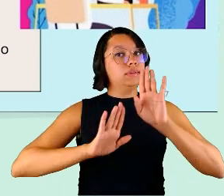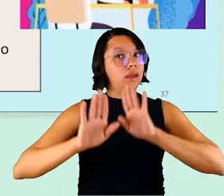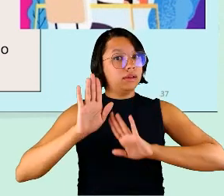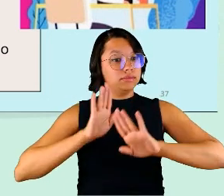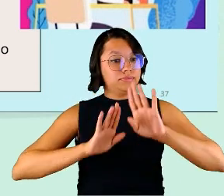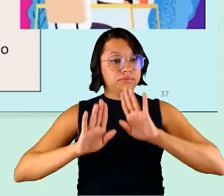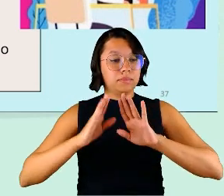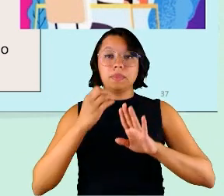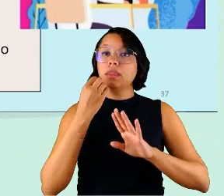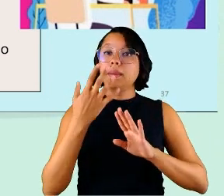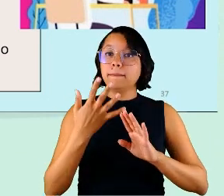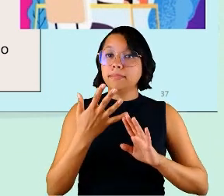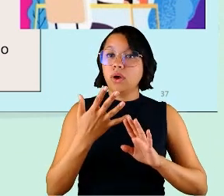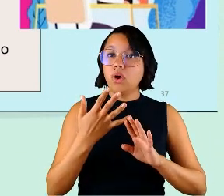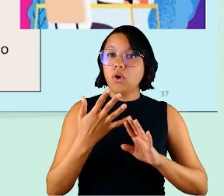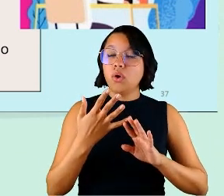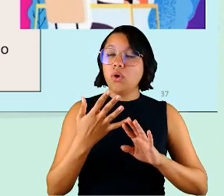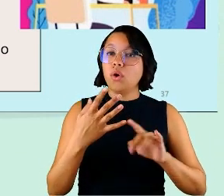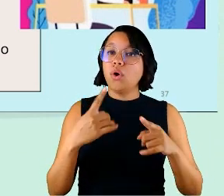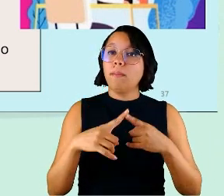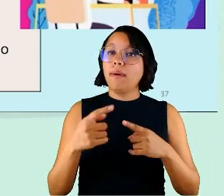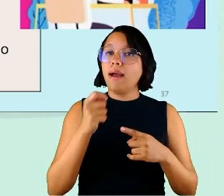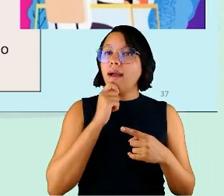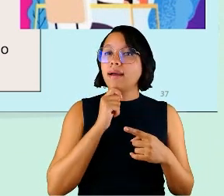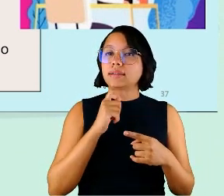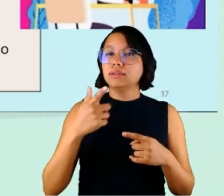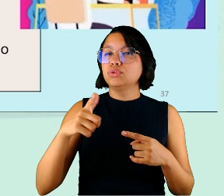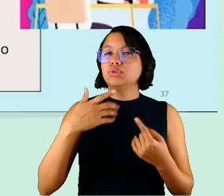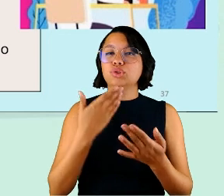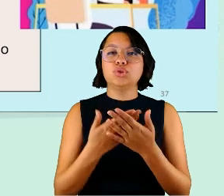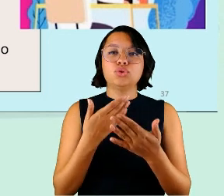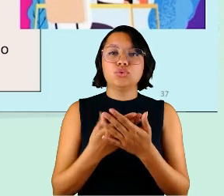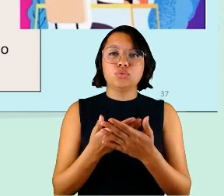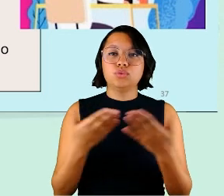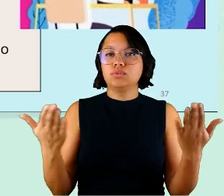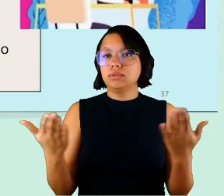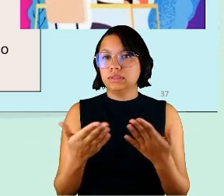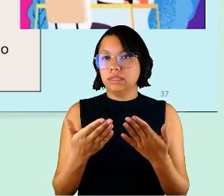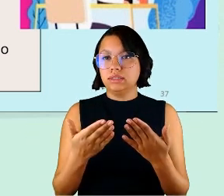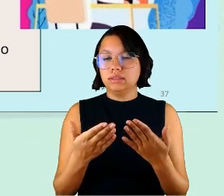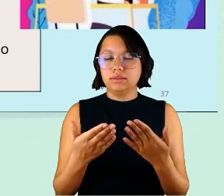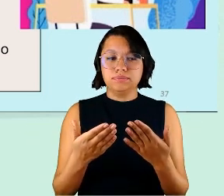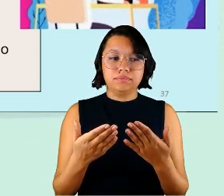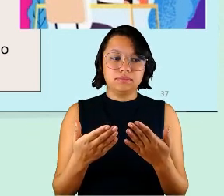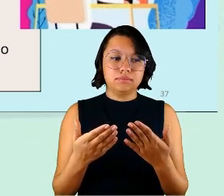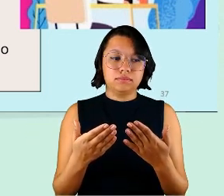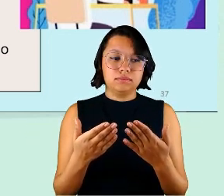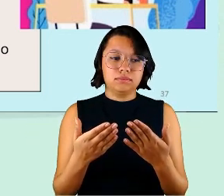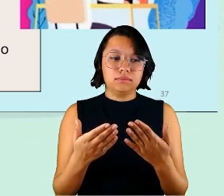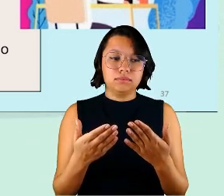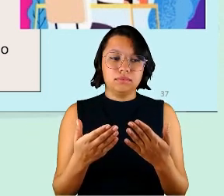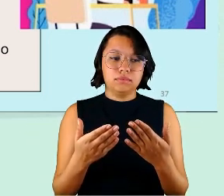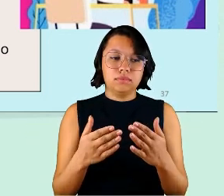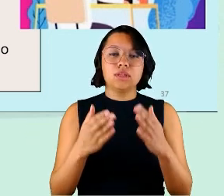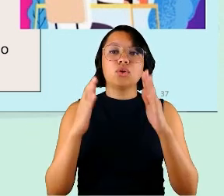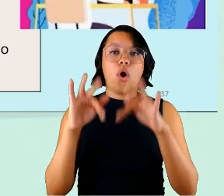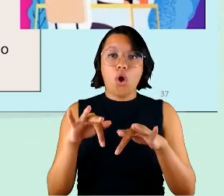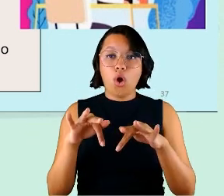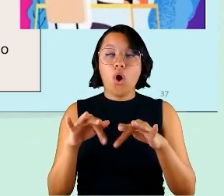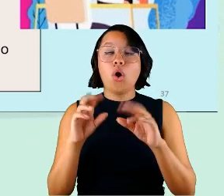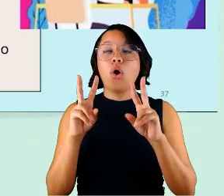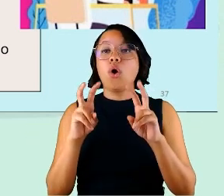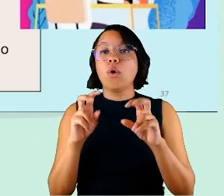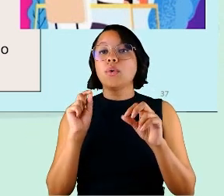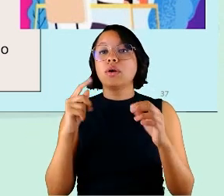ele é bom né mas ainda não há estudos decisivos ou conclusivos sobre o que